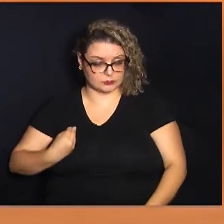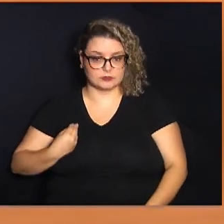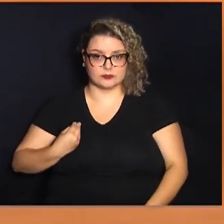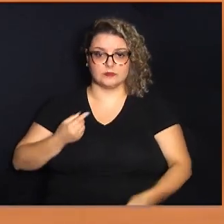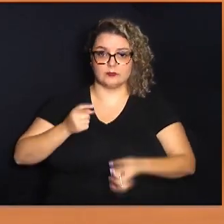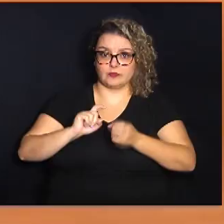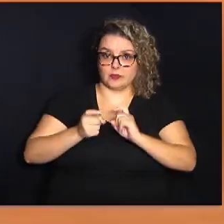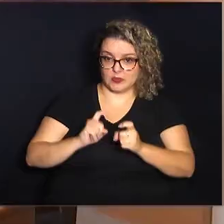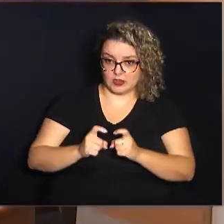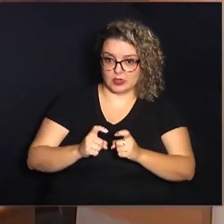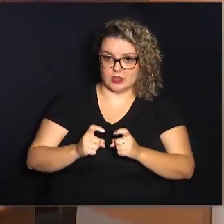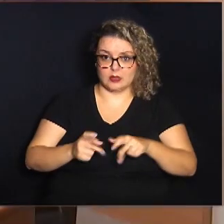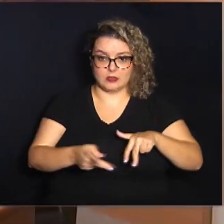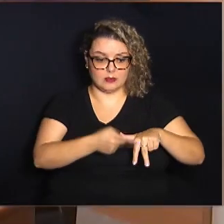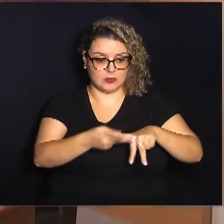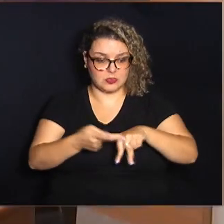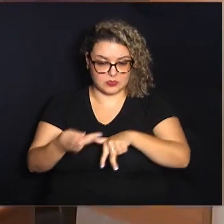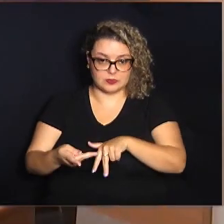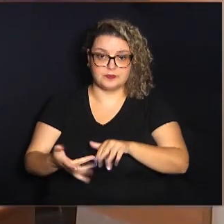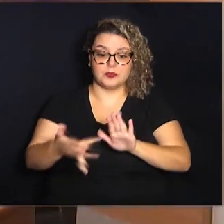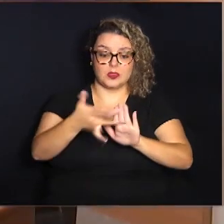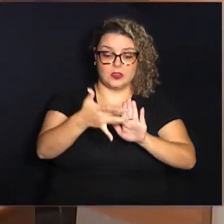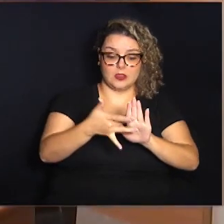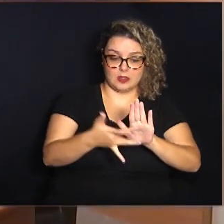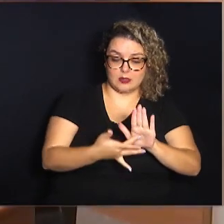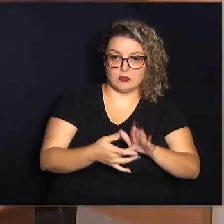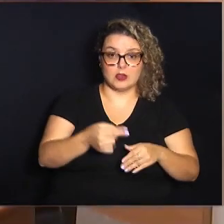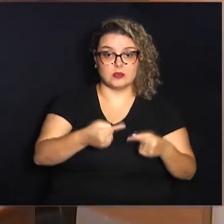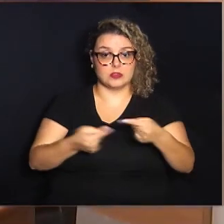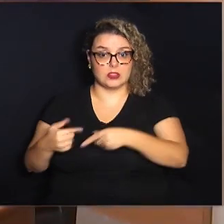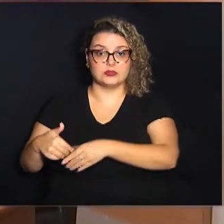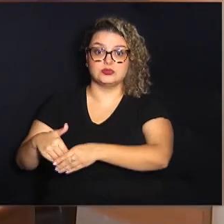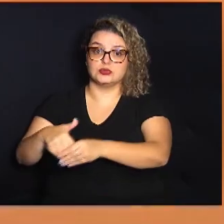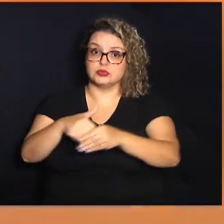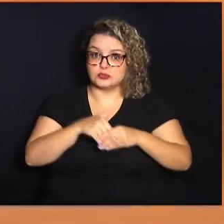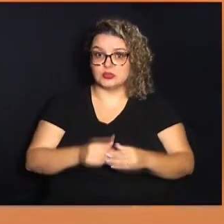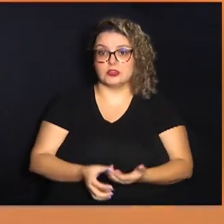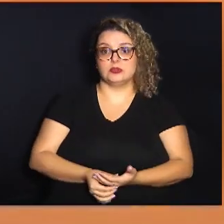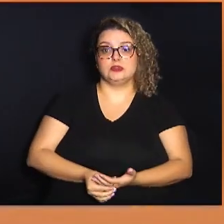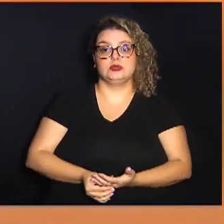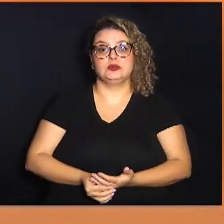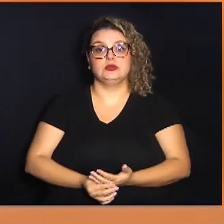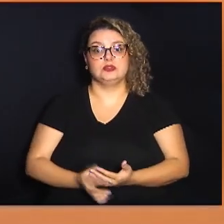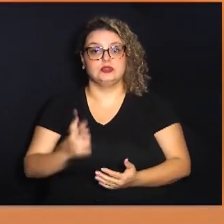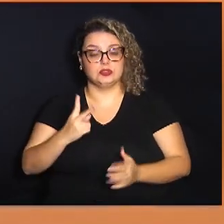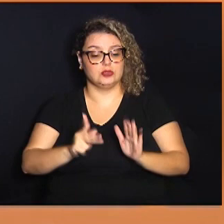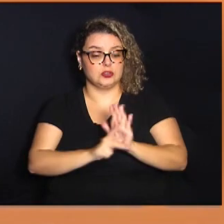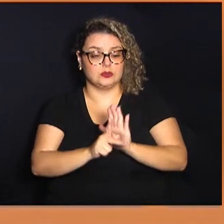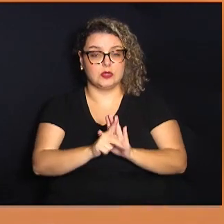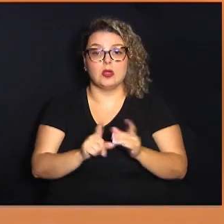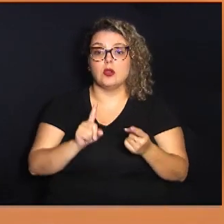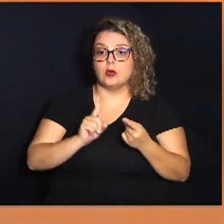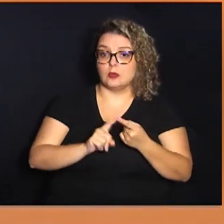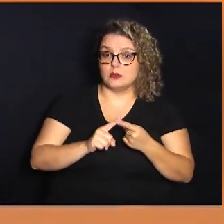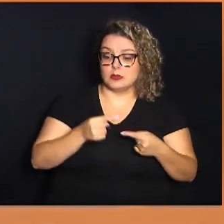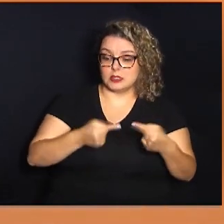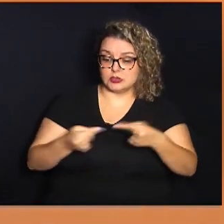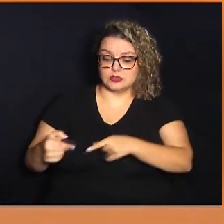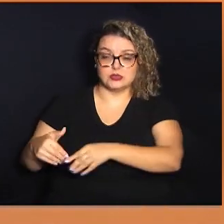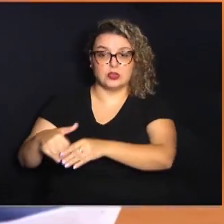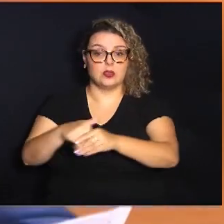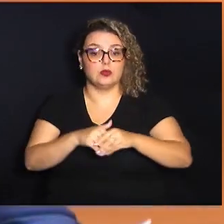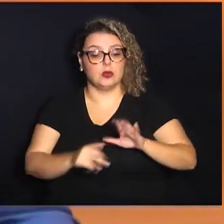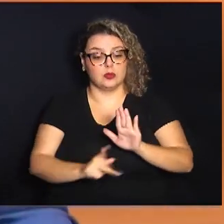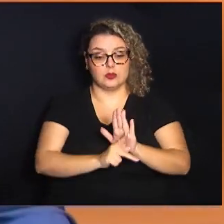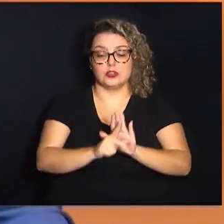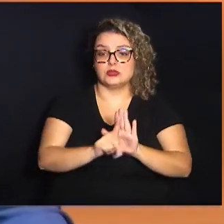reuniões para dar os pareceres. Na pauta, há discussão e votação de dois projetos. O primeiro a ser discutido e votado foi o